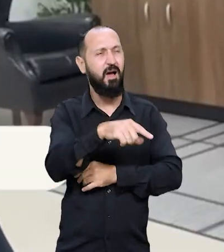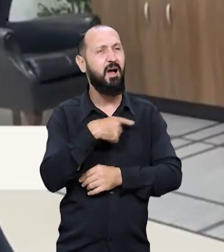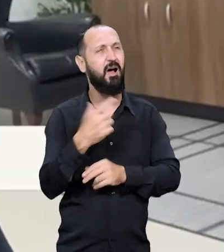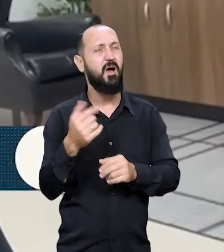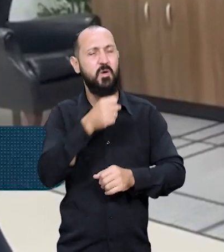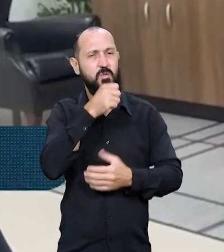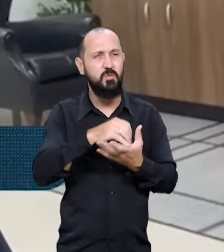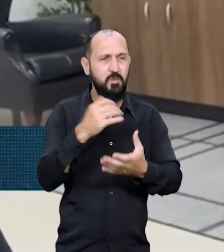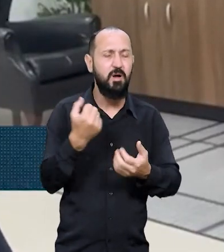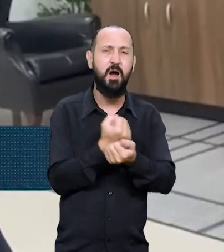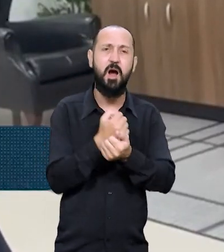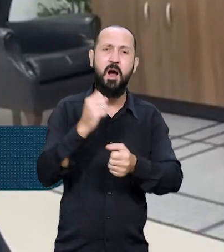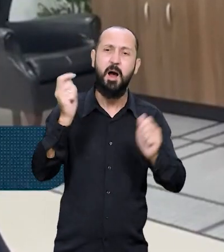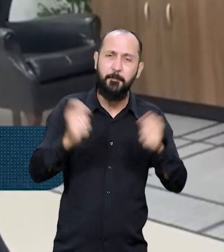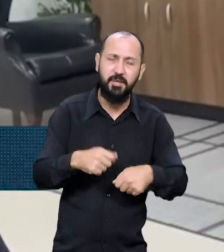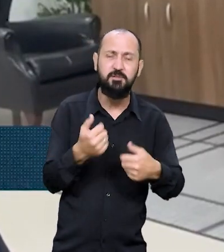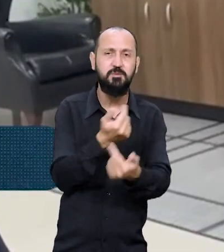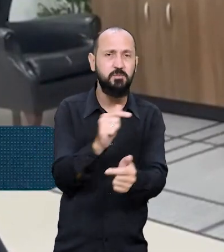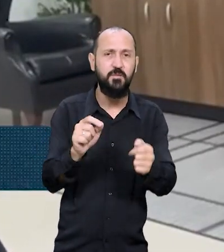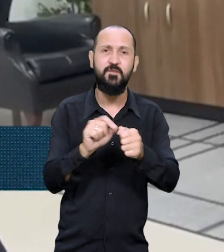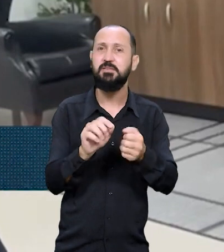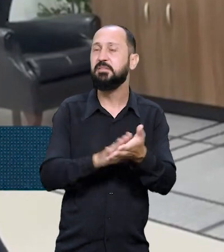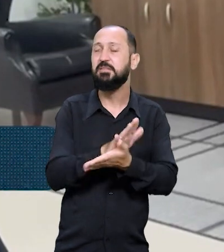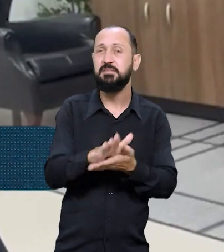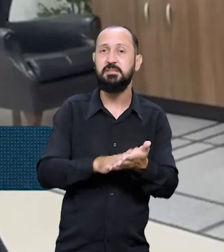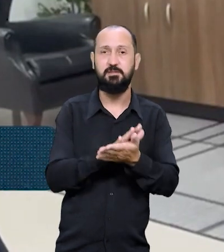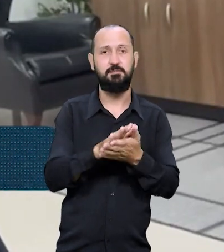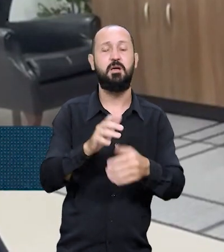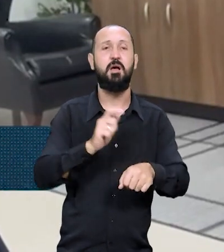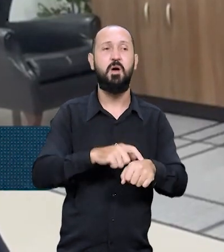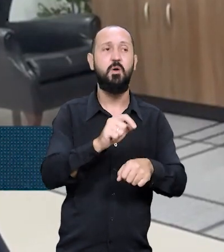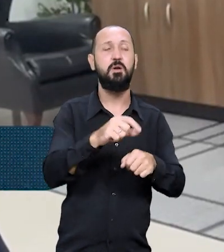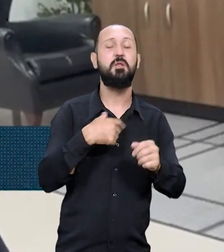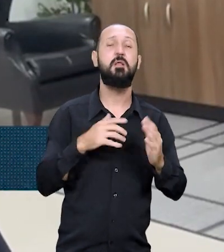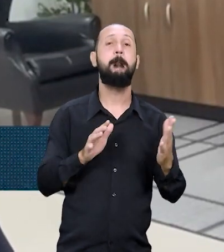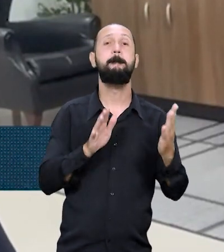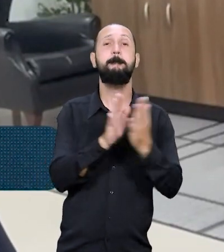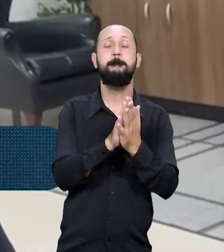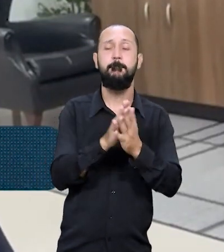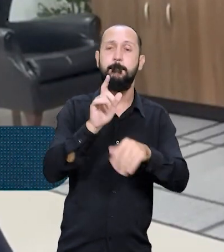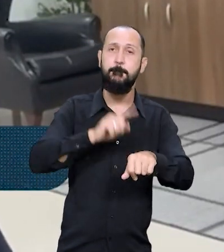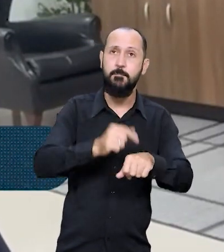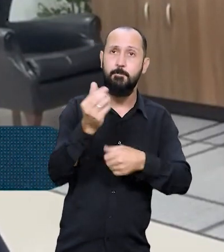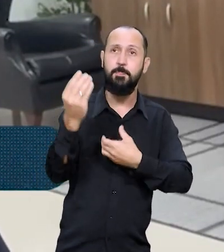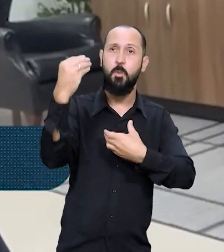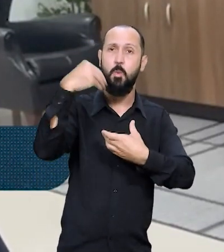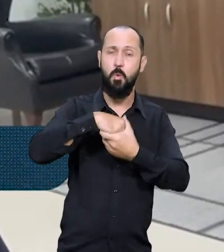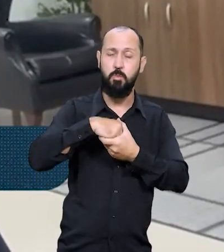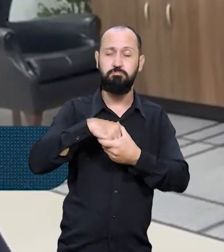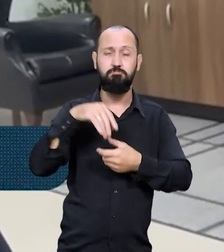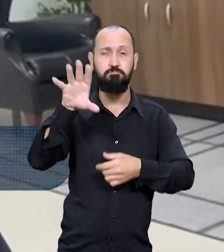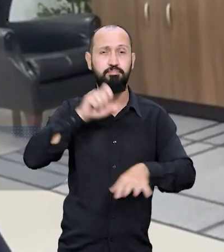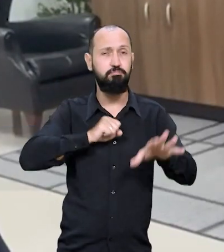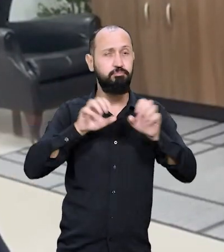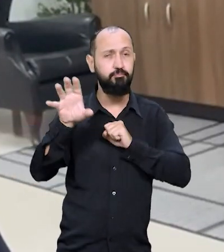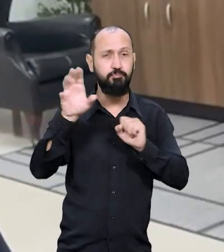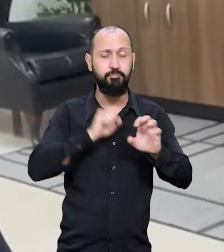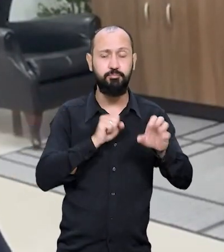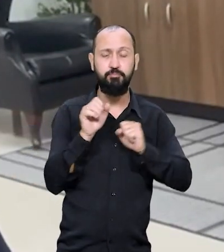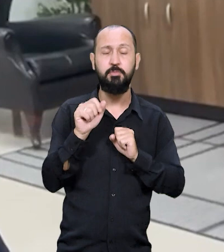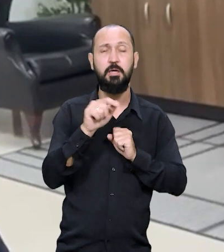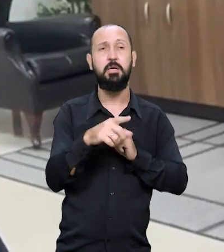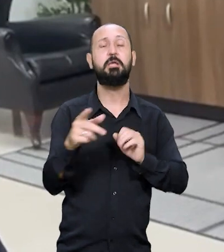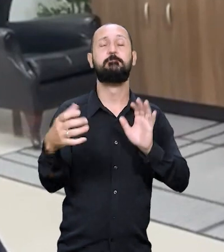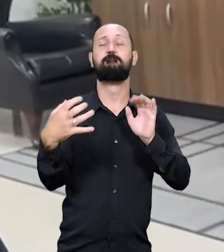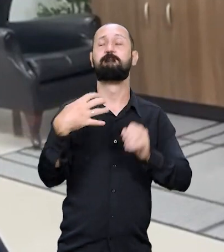inútil, incapaz, que ele não consegue fazer mais nada. E quando o idoso se depara com isso, interioriza esse tipo de conteúdo,